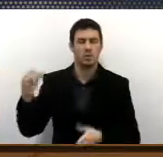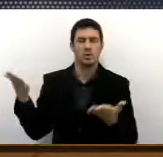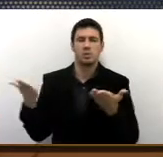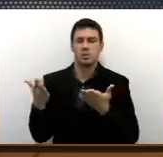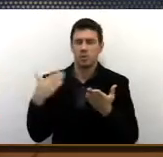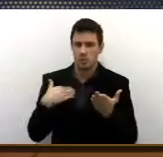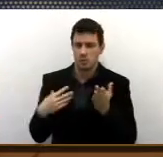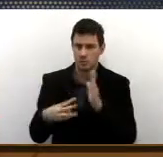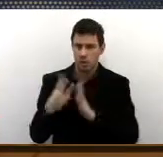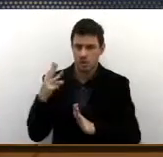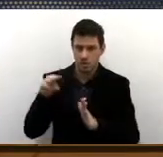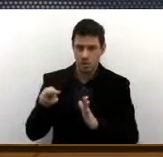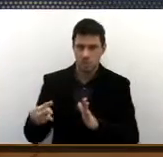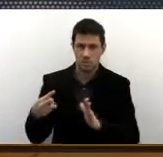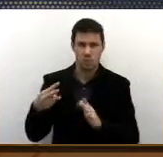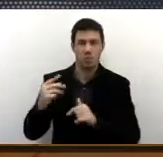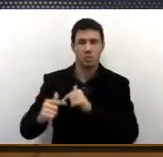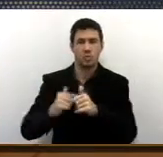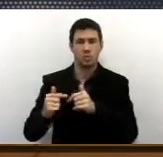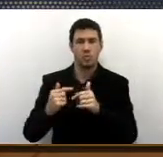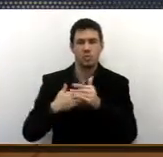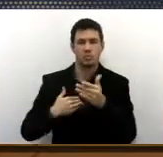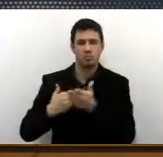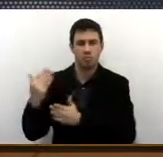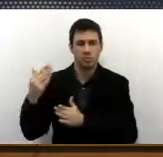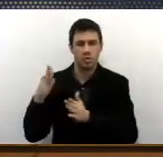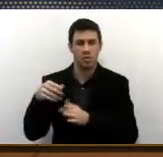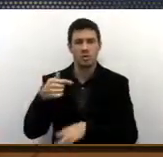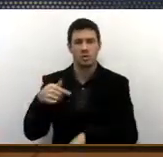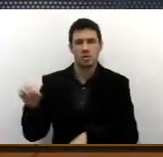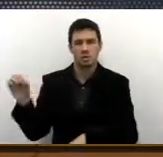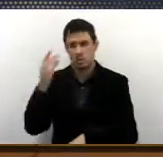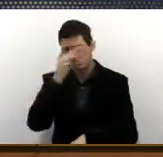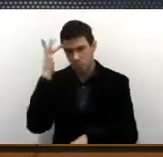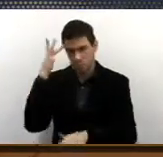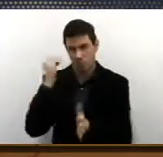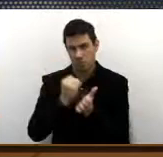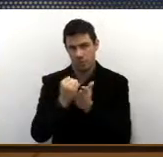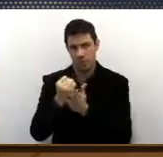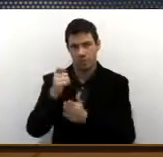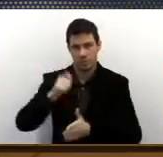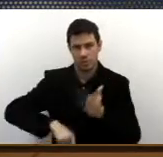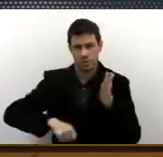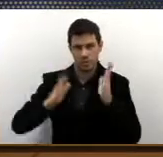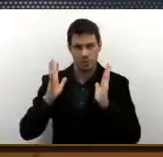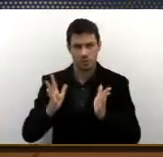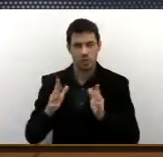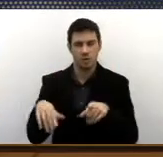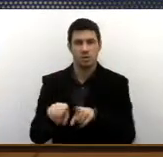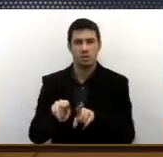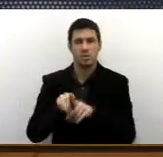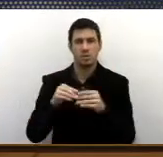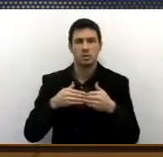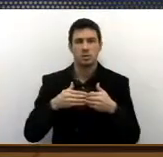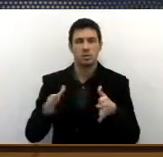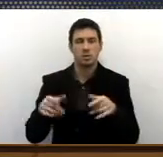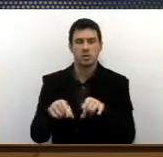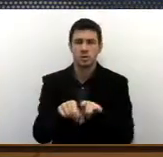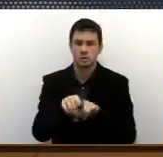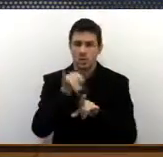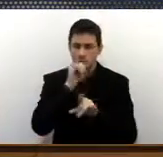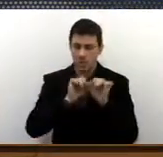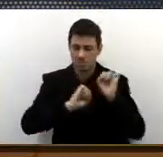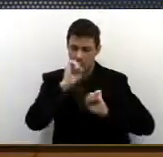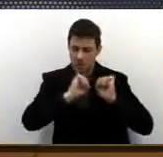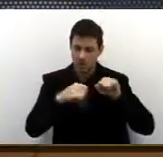logo de imediato, 700 pessoas já foram contratadas para o início dessa nova empresa. E tem